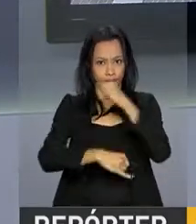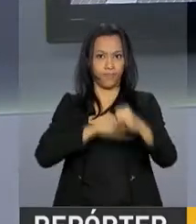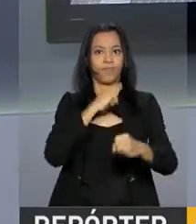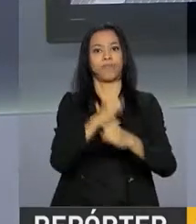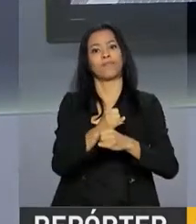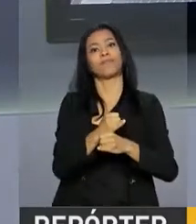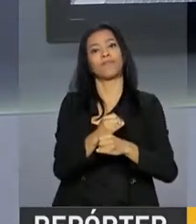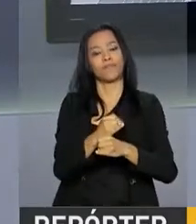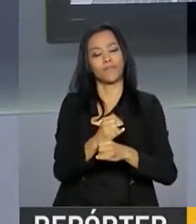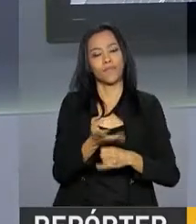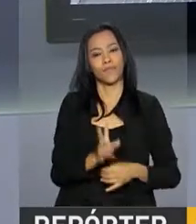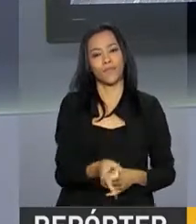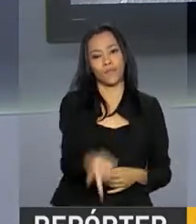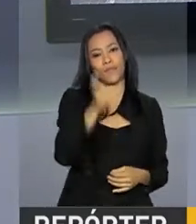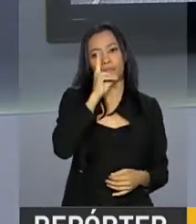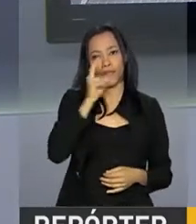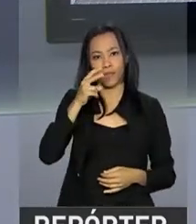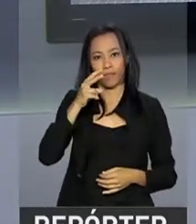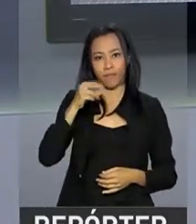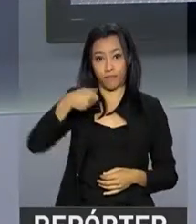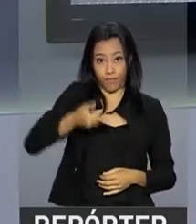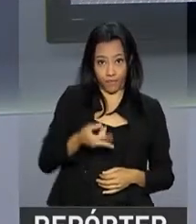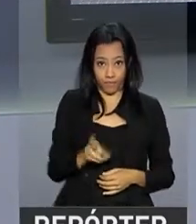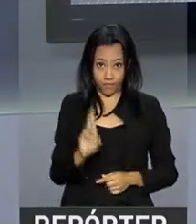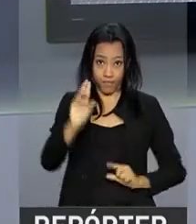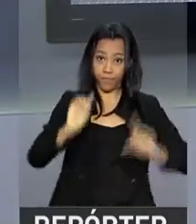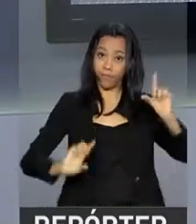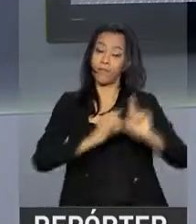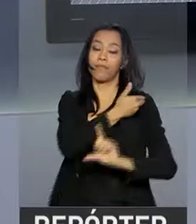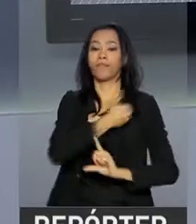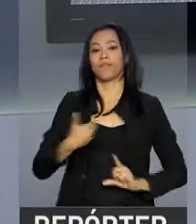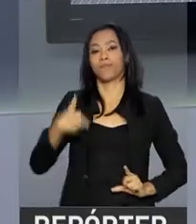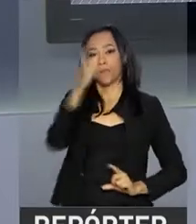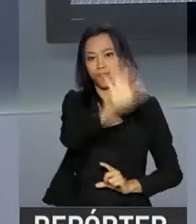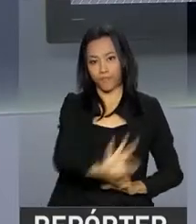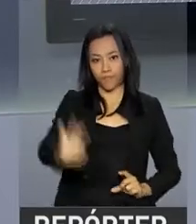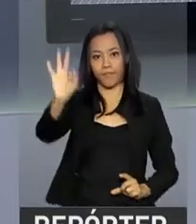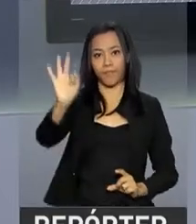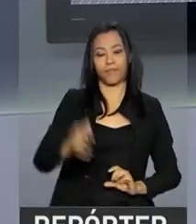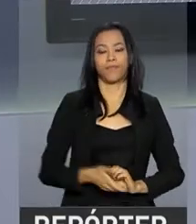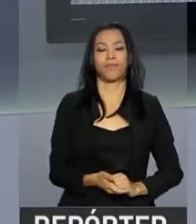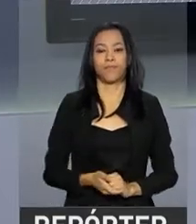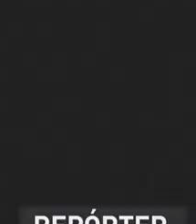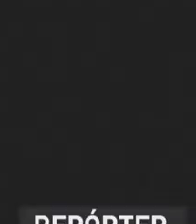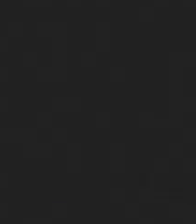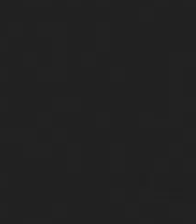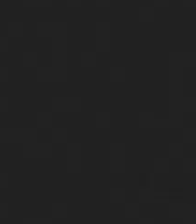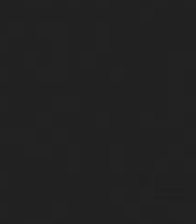página da NBR e na internet. Continue com a gente na NBR, a TV do Governo Federal.